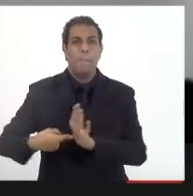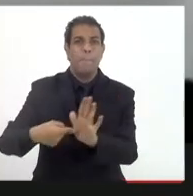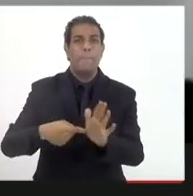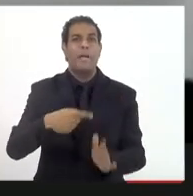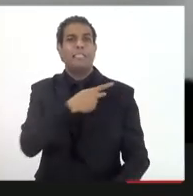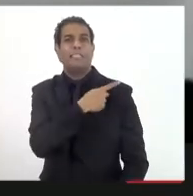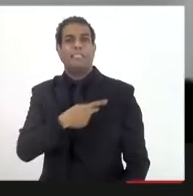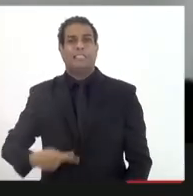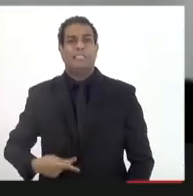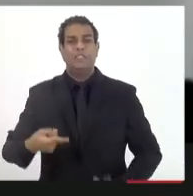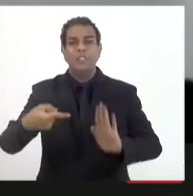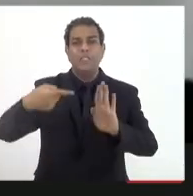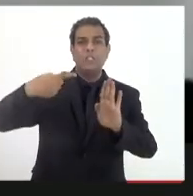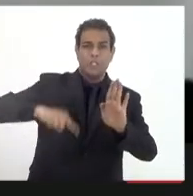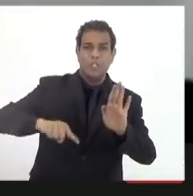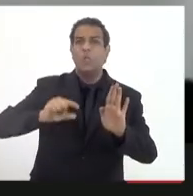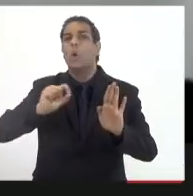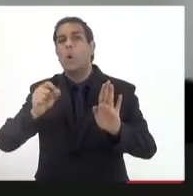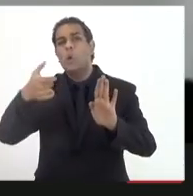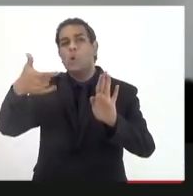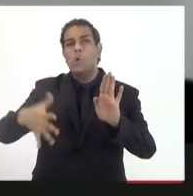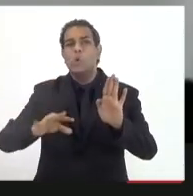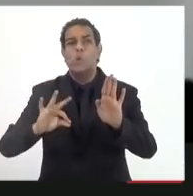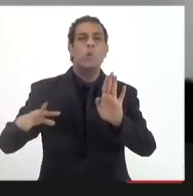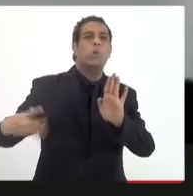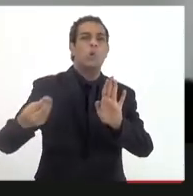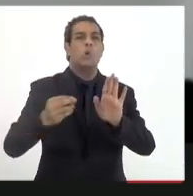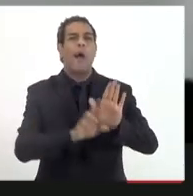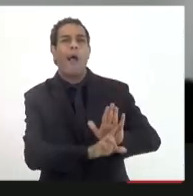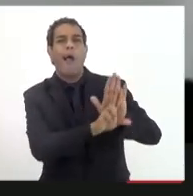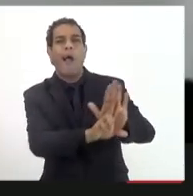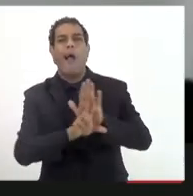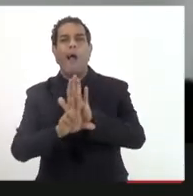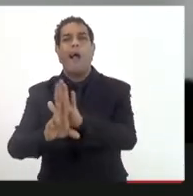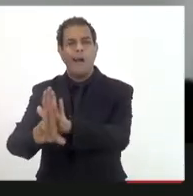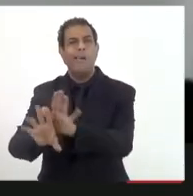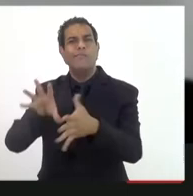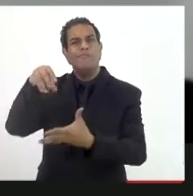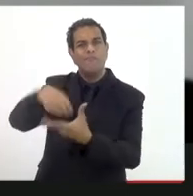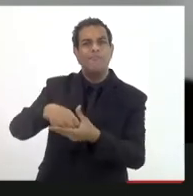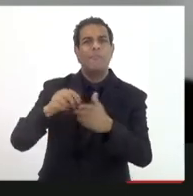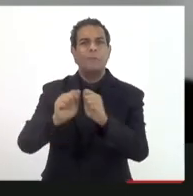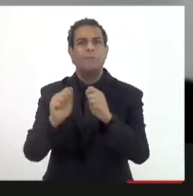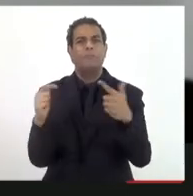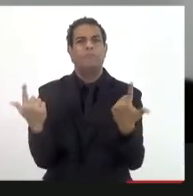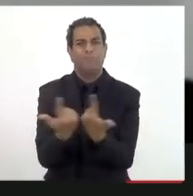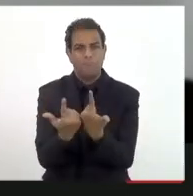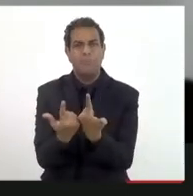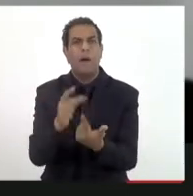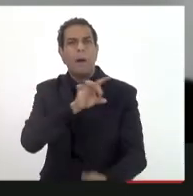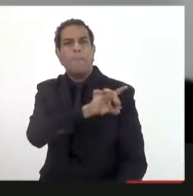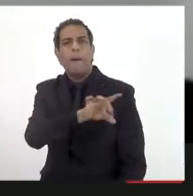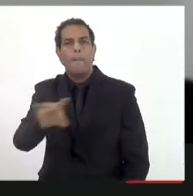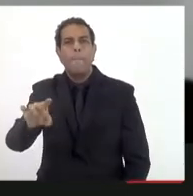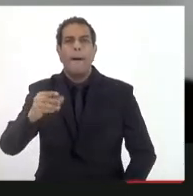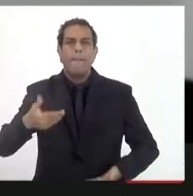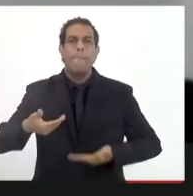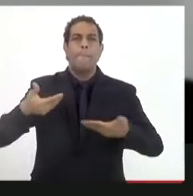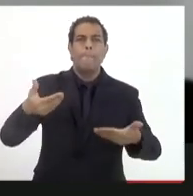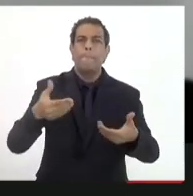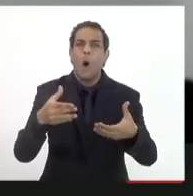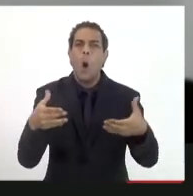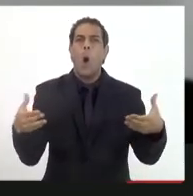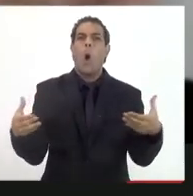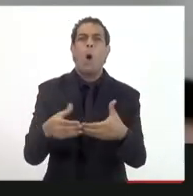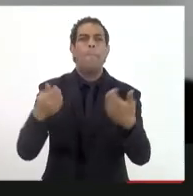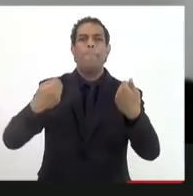mais adiante, no parágrafo 2º, já se diz que todas as entidades representadas, todos os órgãos representados terão seu representante indicado pelo titular do órgão, então,